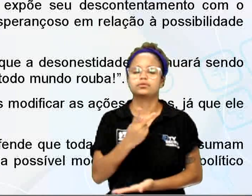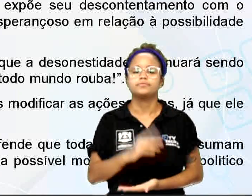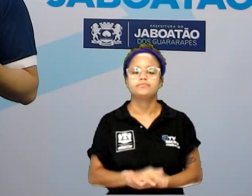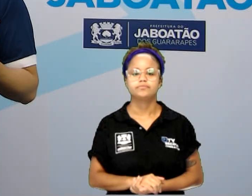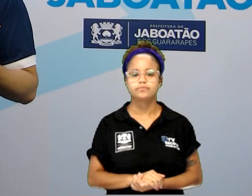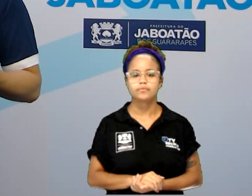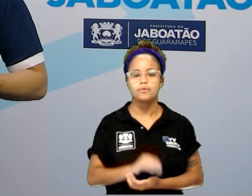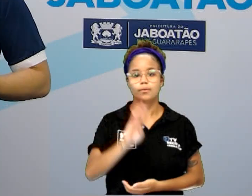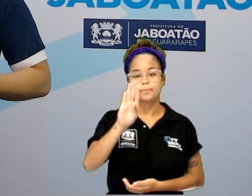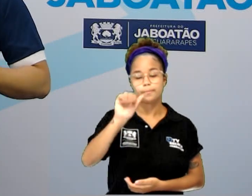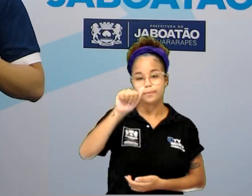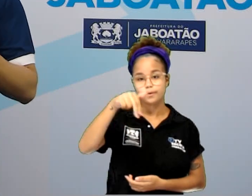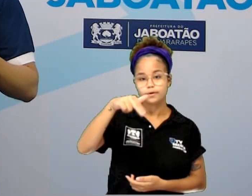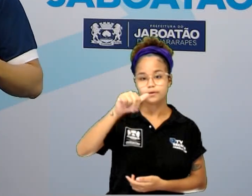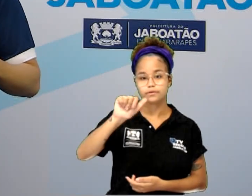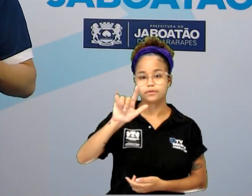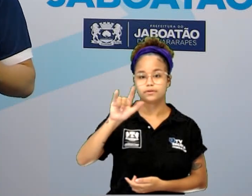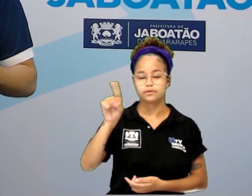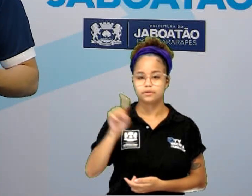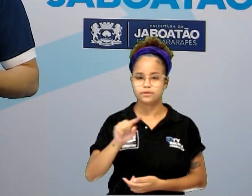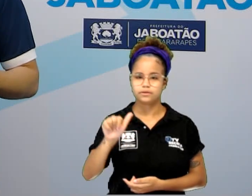faz com que a coisa fique sem